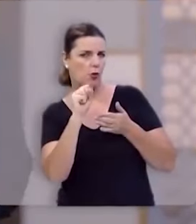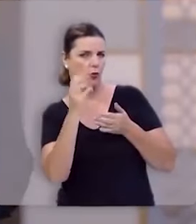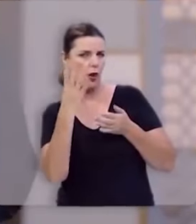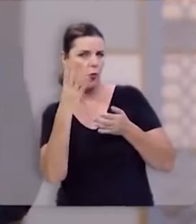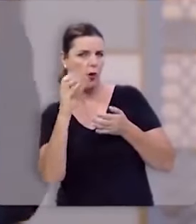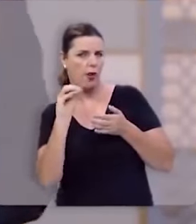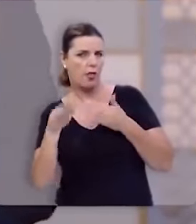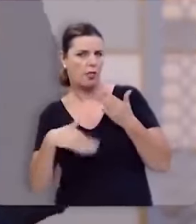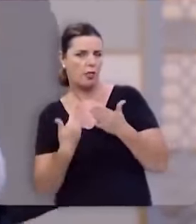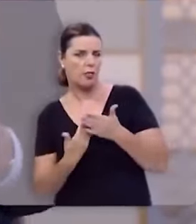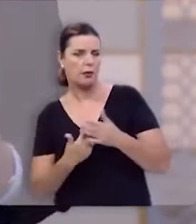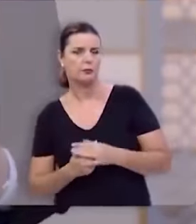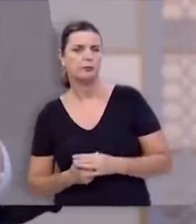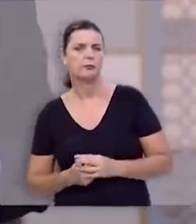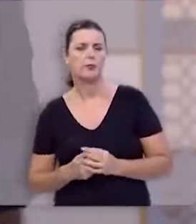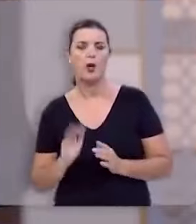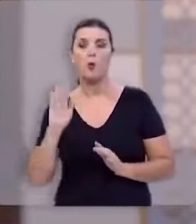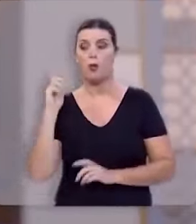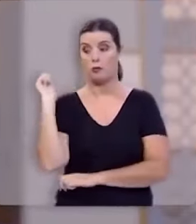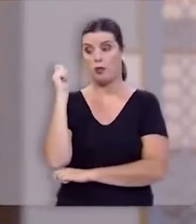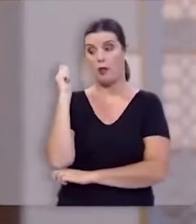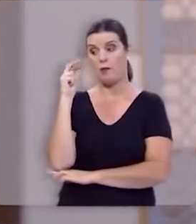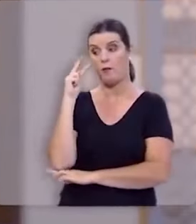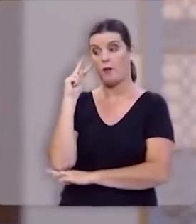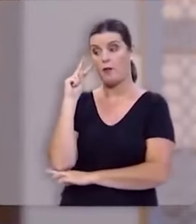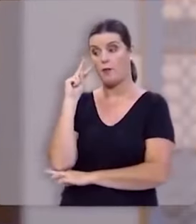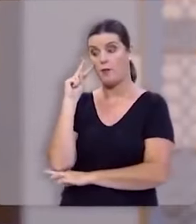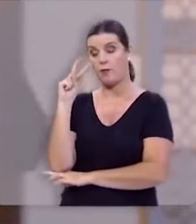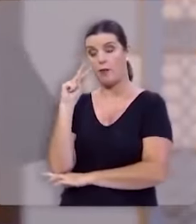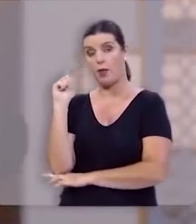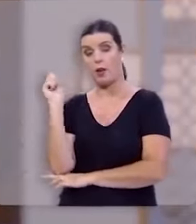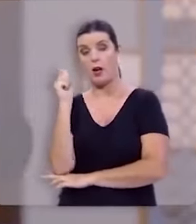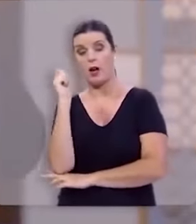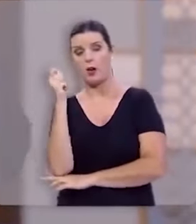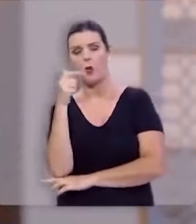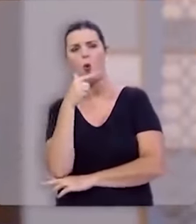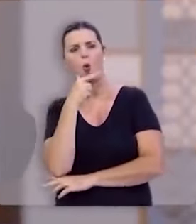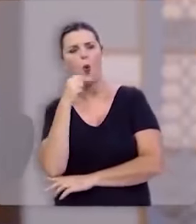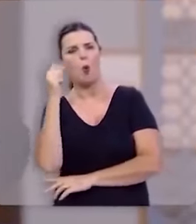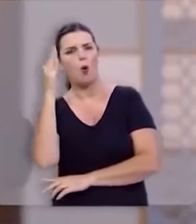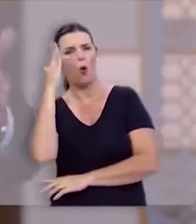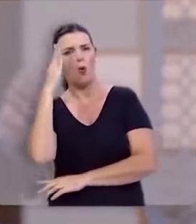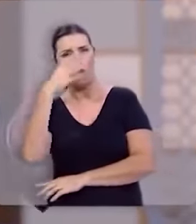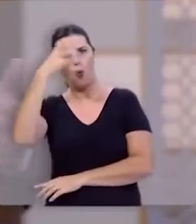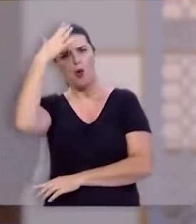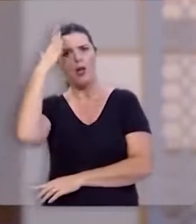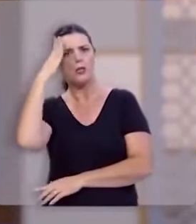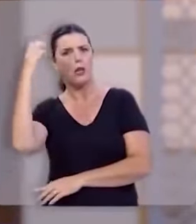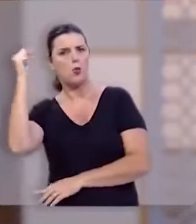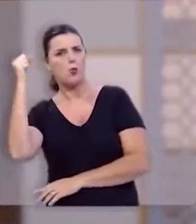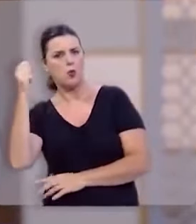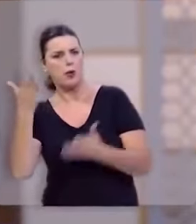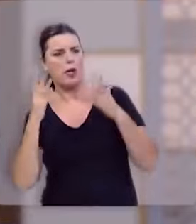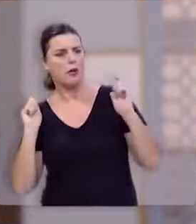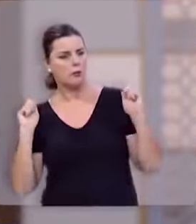40 que quando Davi se dispôs a enfrentar Golias o Saul quis vestir o Davi com a sua armadura